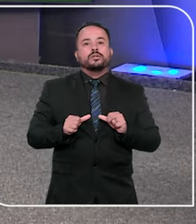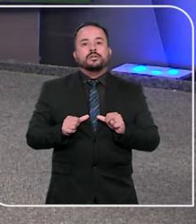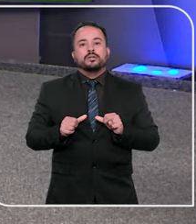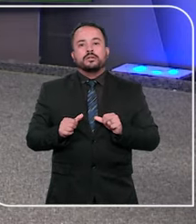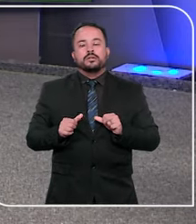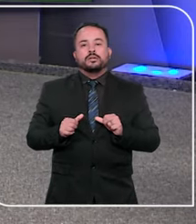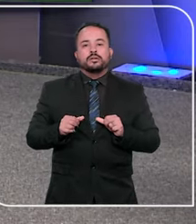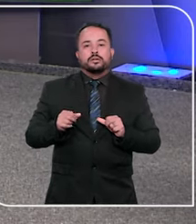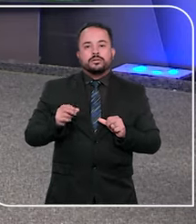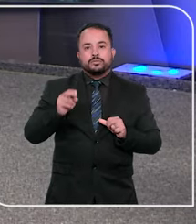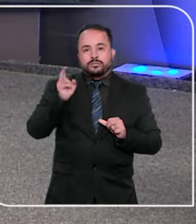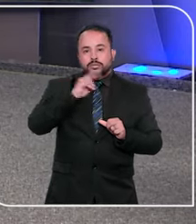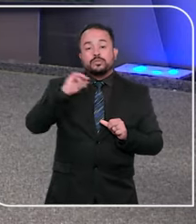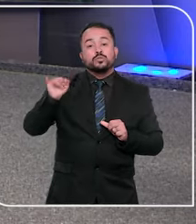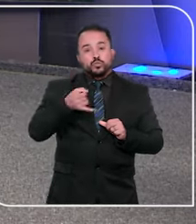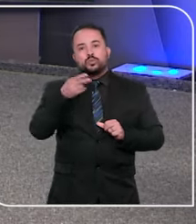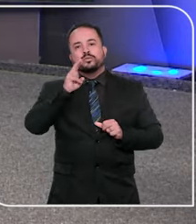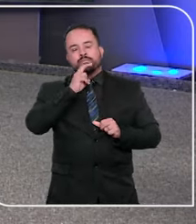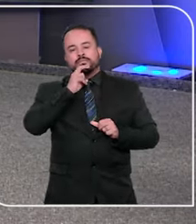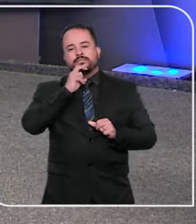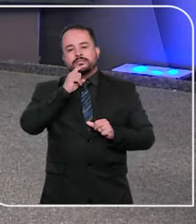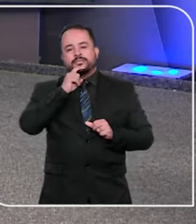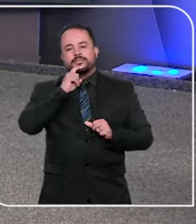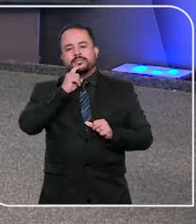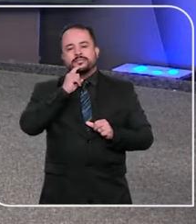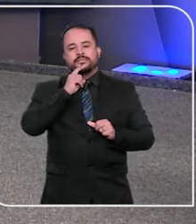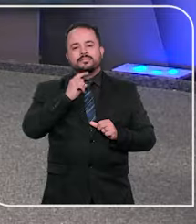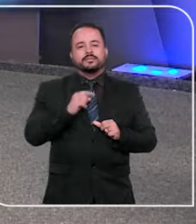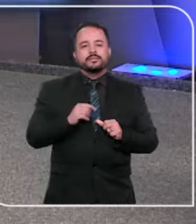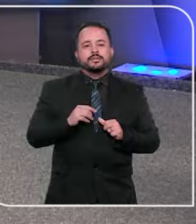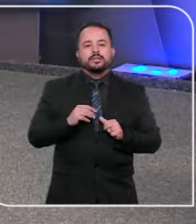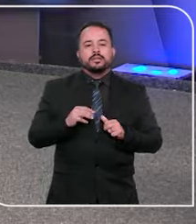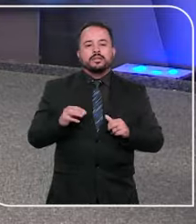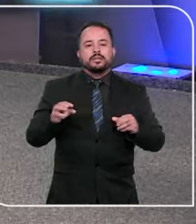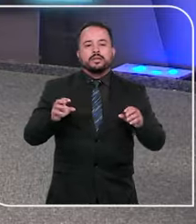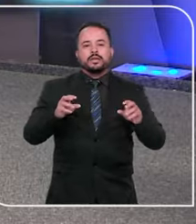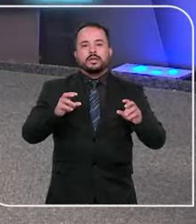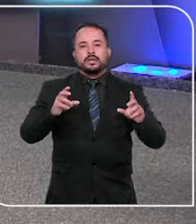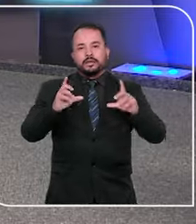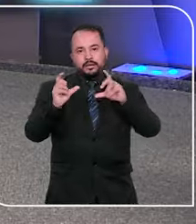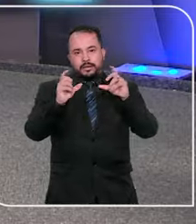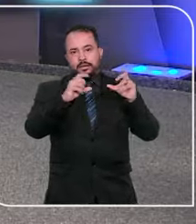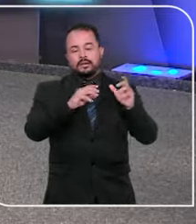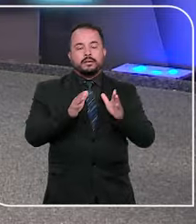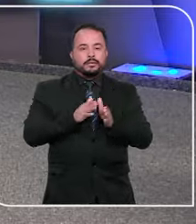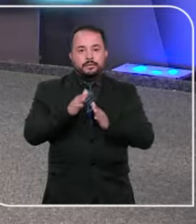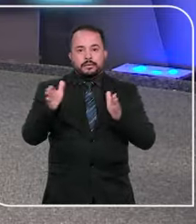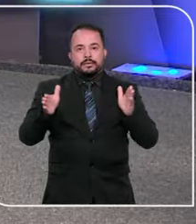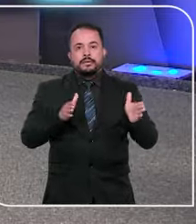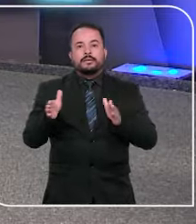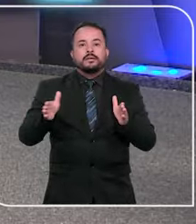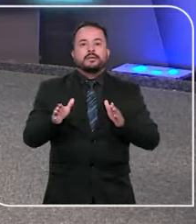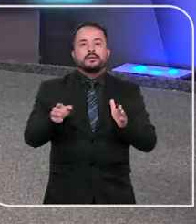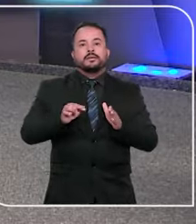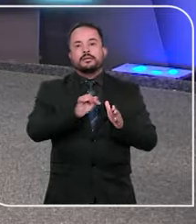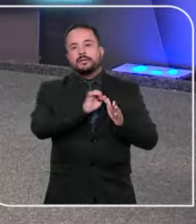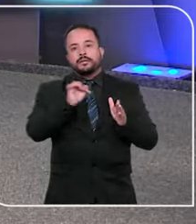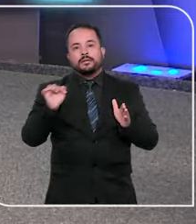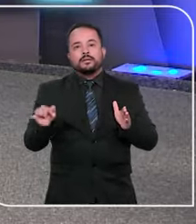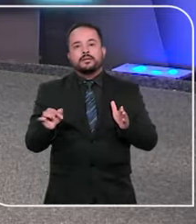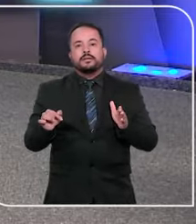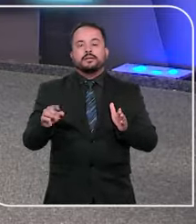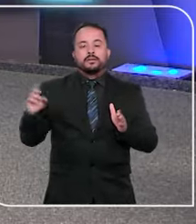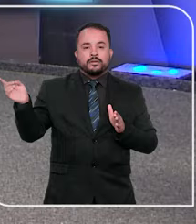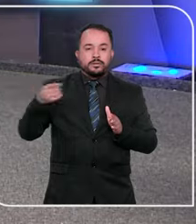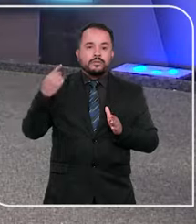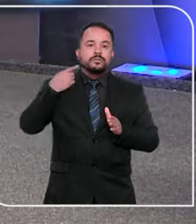de medidas urgentes Inclusive, como você pode conferir aqui nas imagens durante esse período o